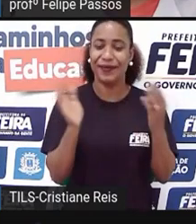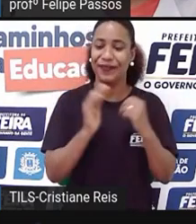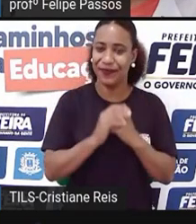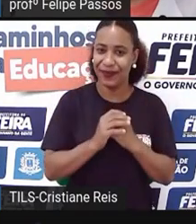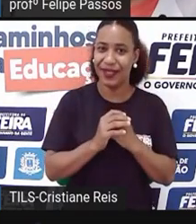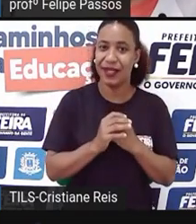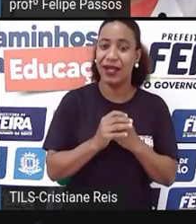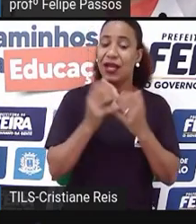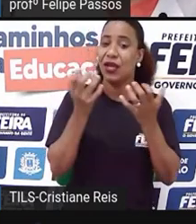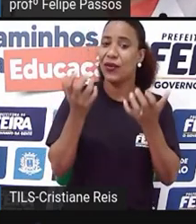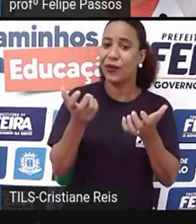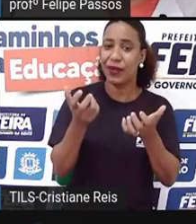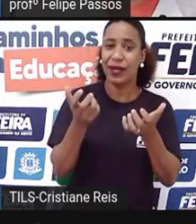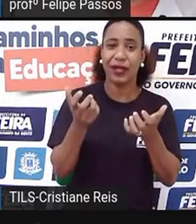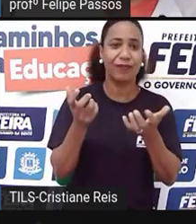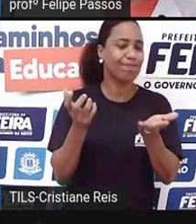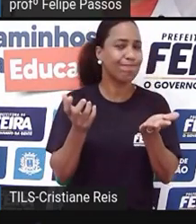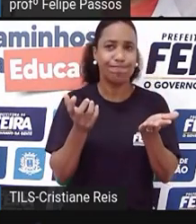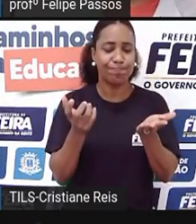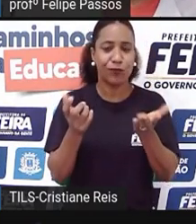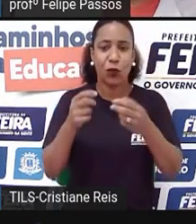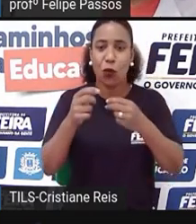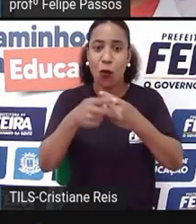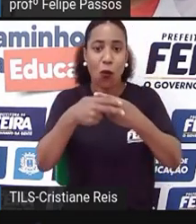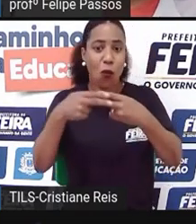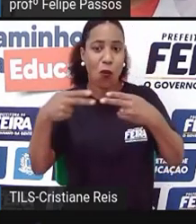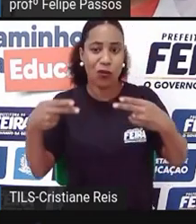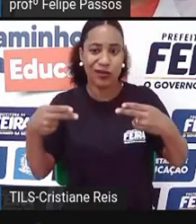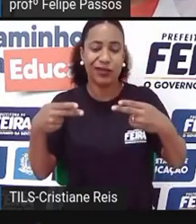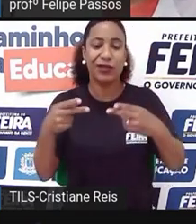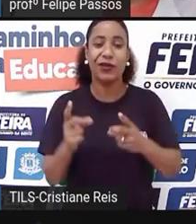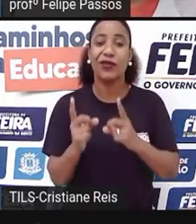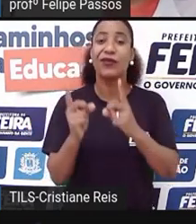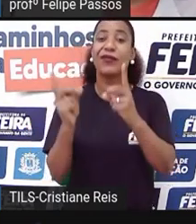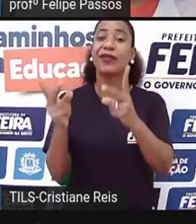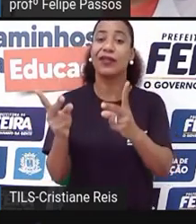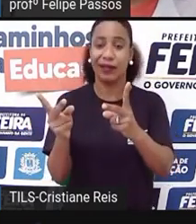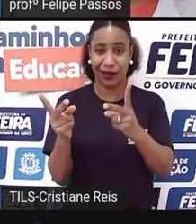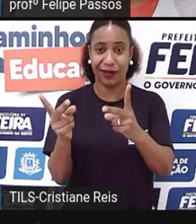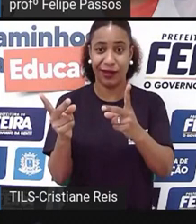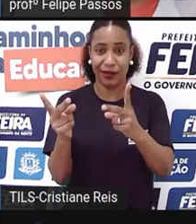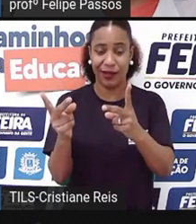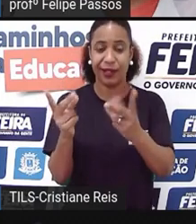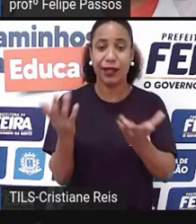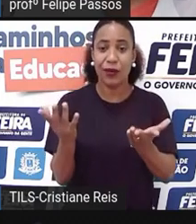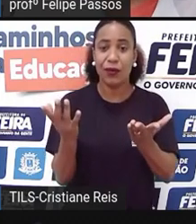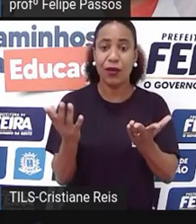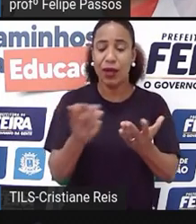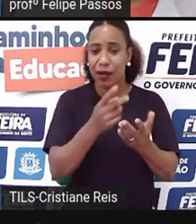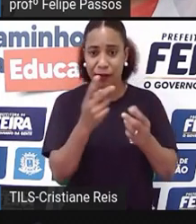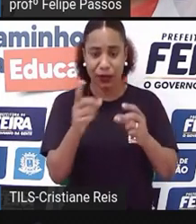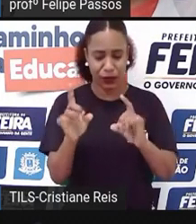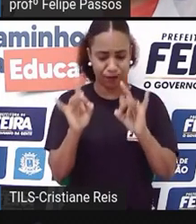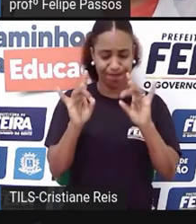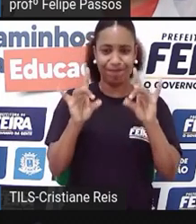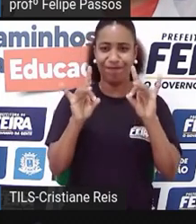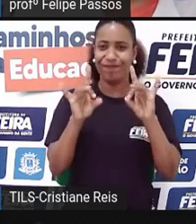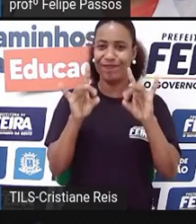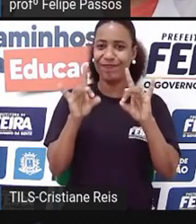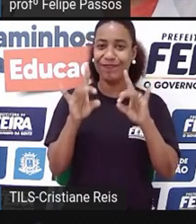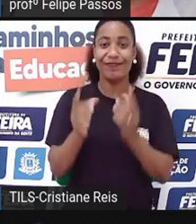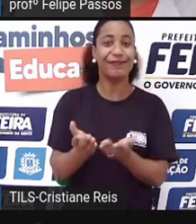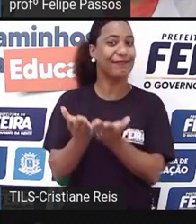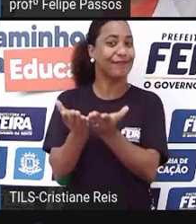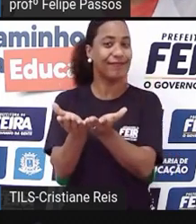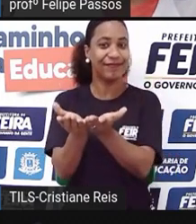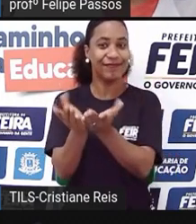alimento, eu preciso entender o que é que eu vou oferecer de diferencial para isso. Eu tenho que me diferenciar, eu tenho que oferecer